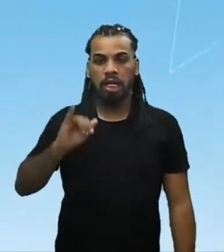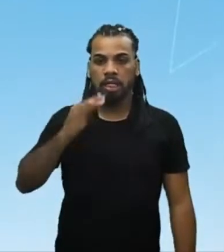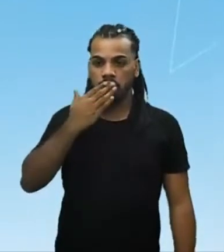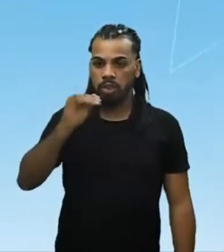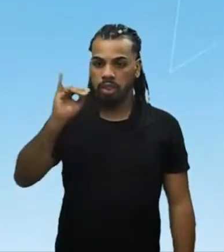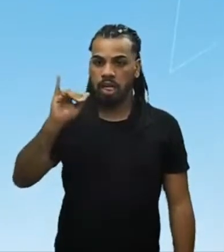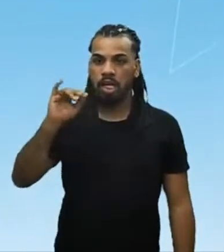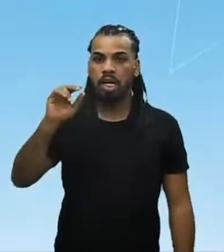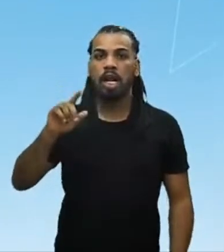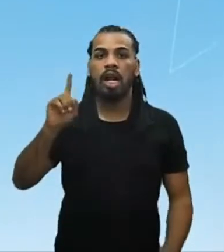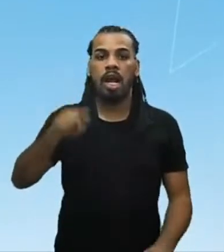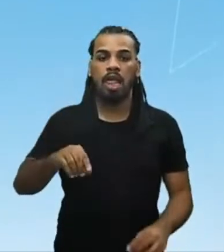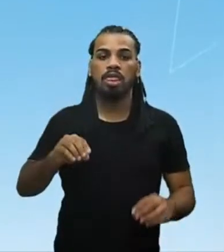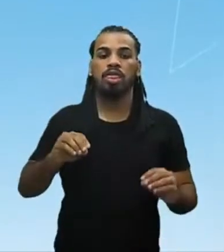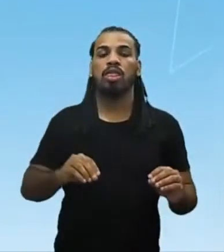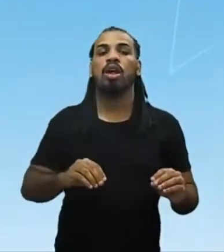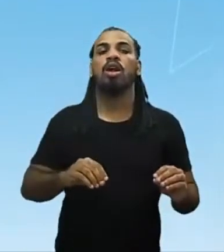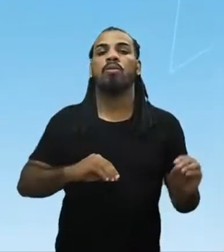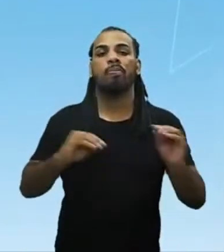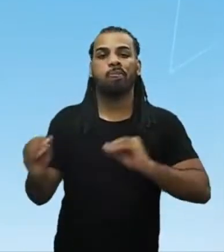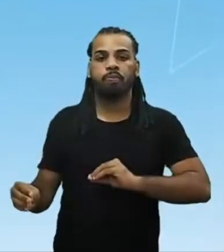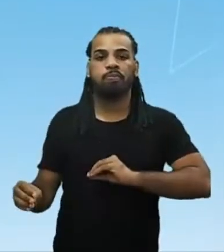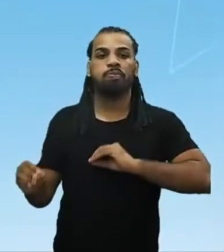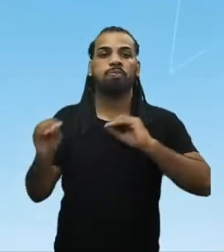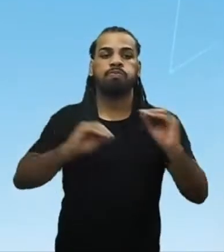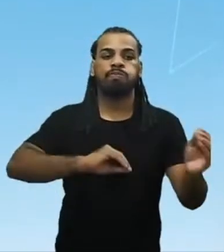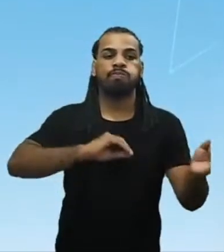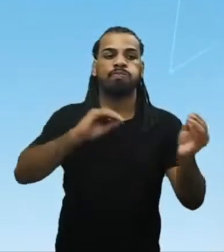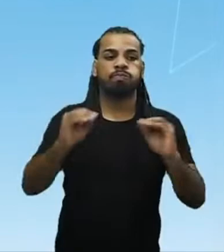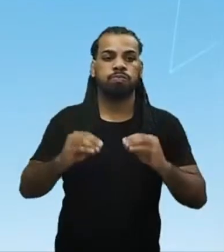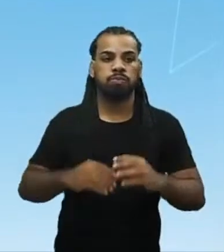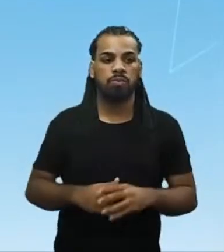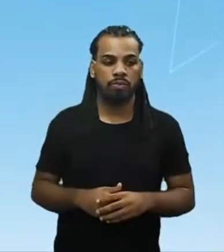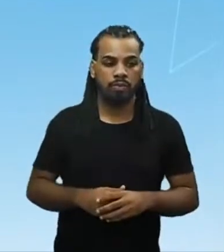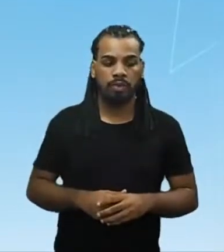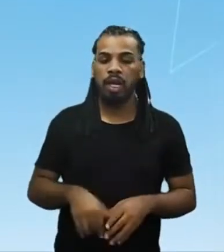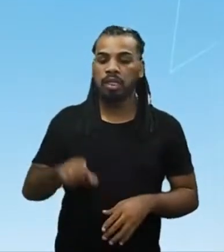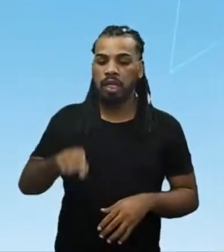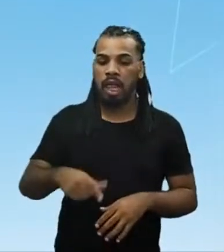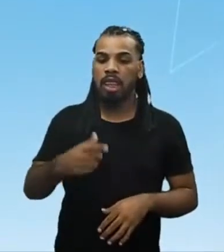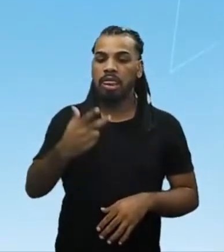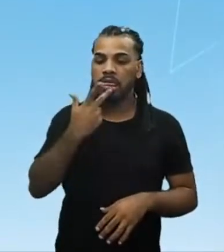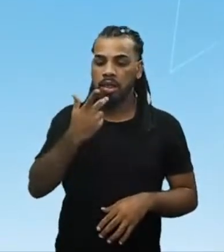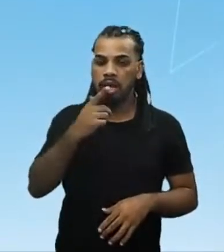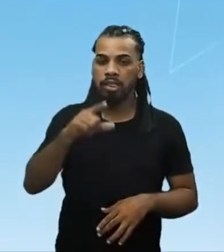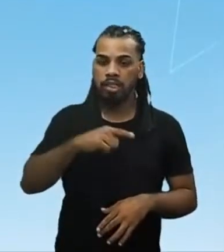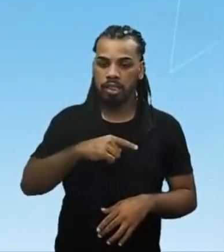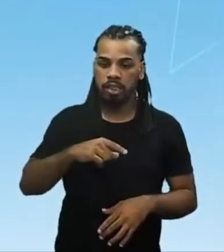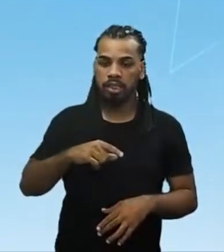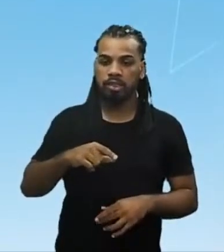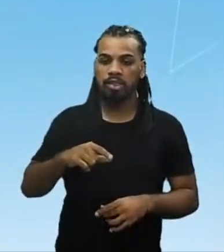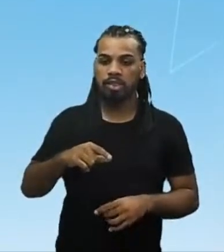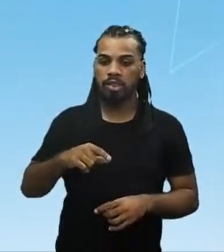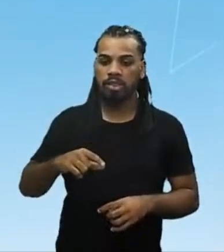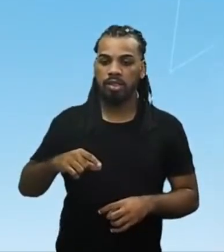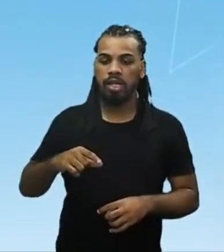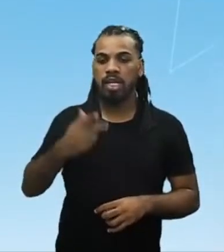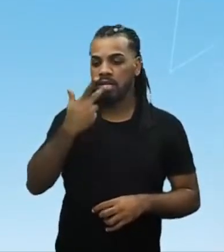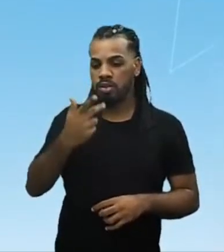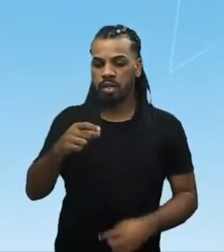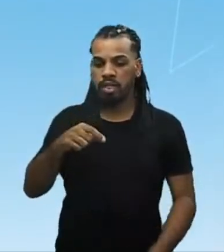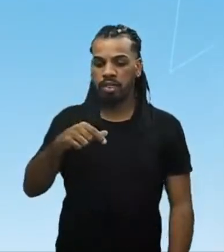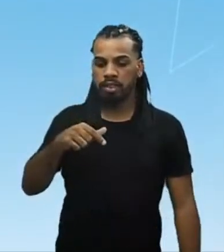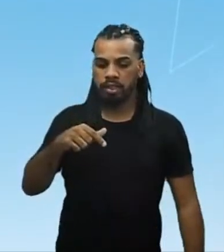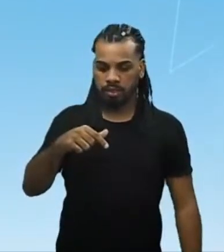seminômandes e eles partilhavam uma língua comum, que era a língua quixua, uma língua